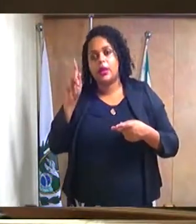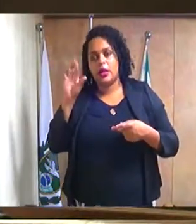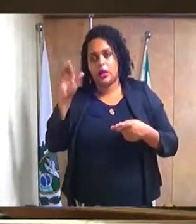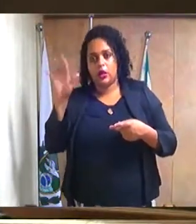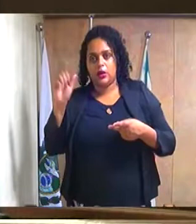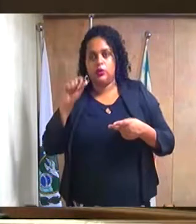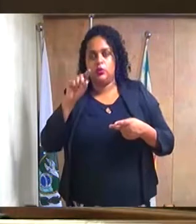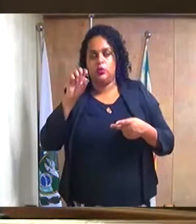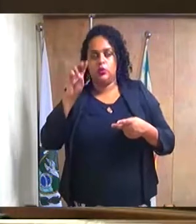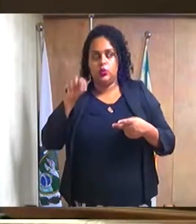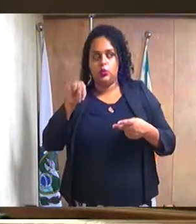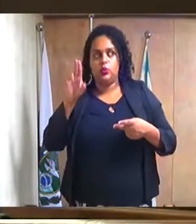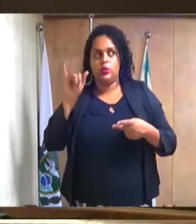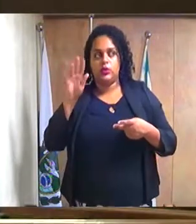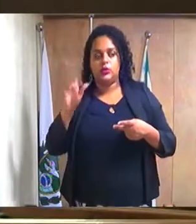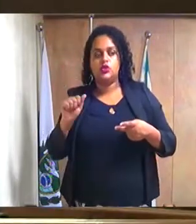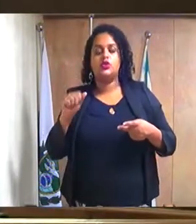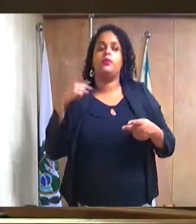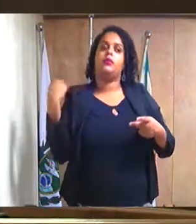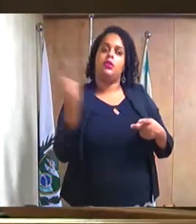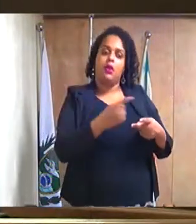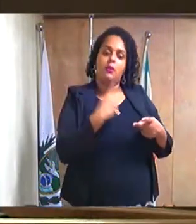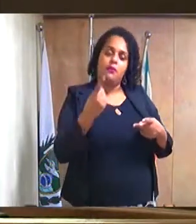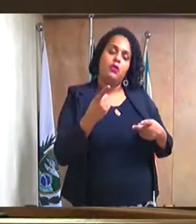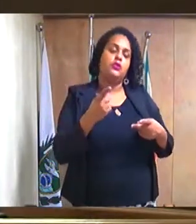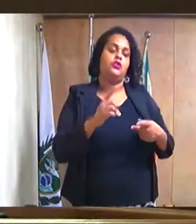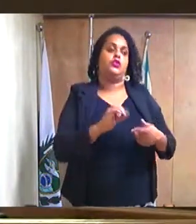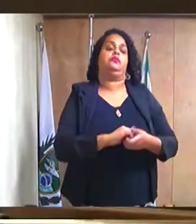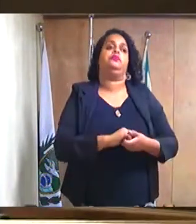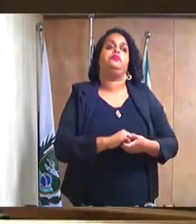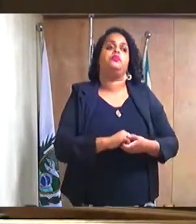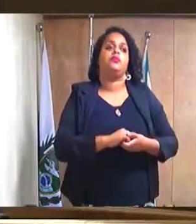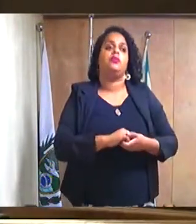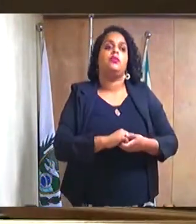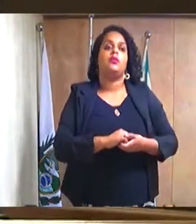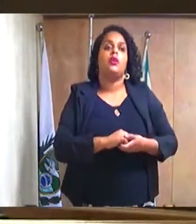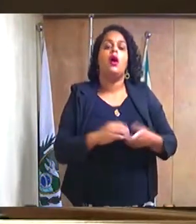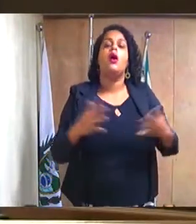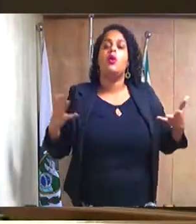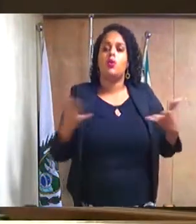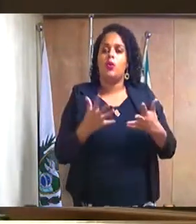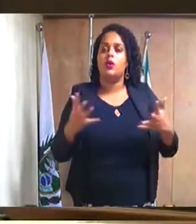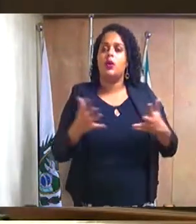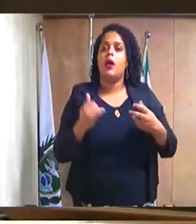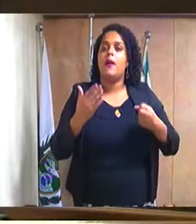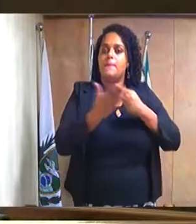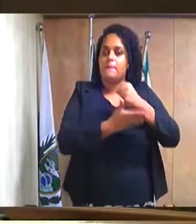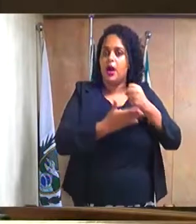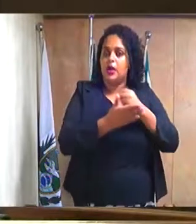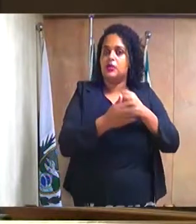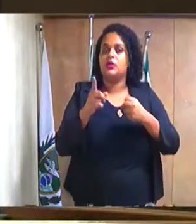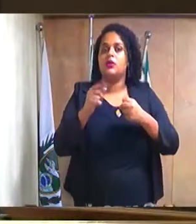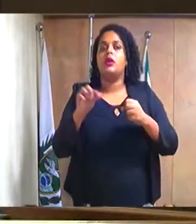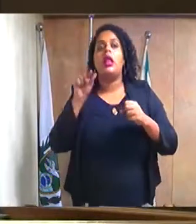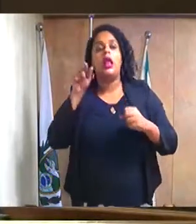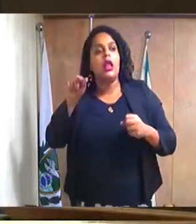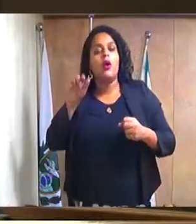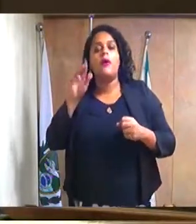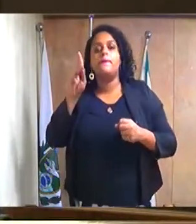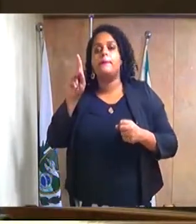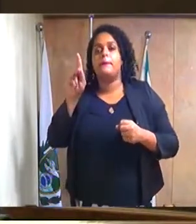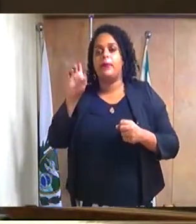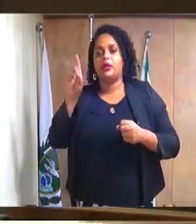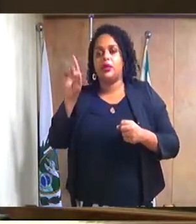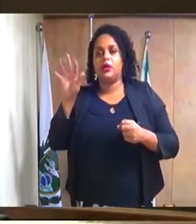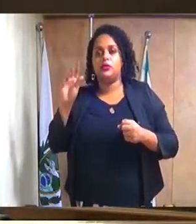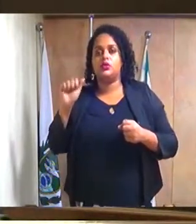de lá, depois foi colocado lá, onde é atualmente a base lá da Conce, o pedágio. E os